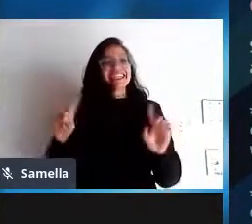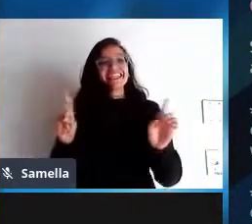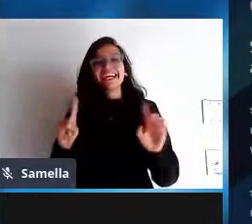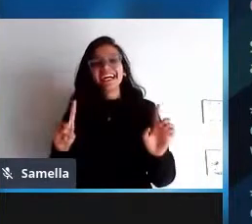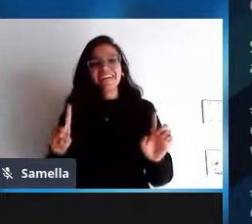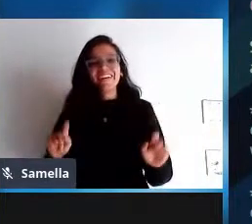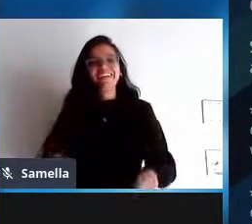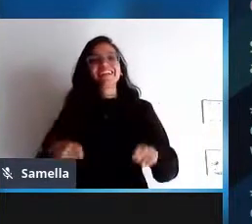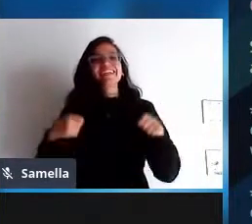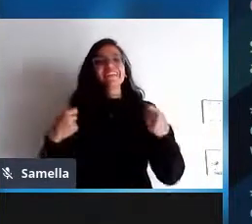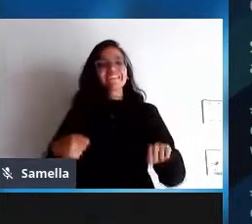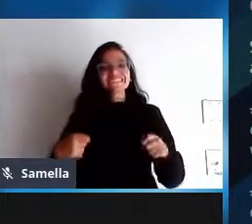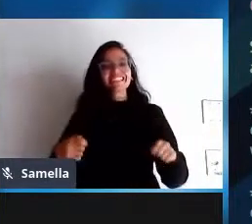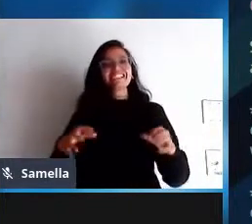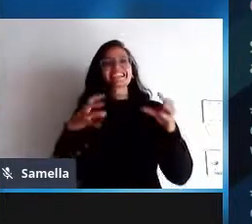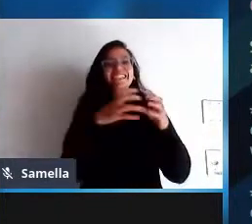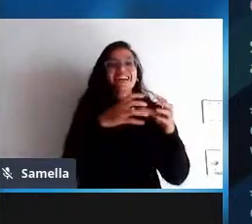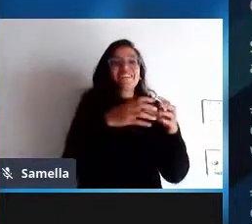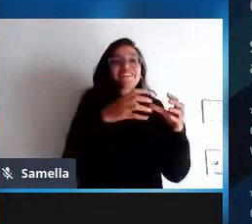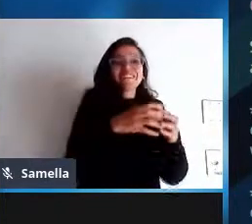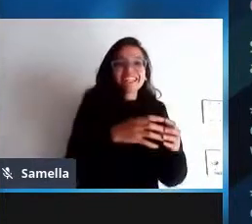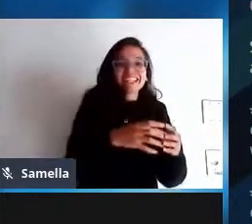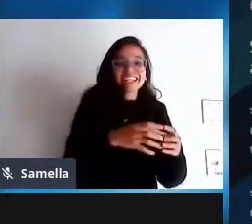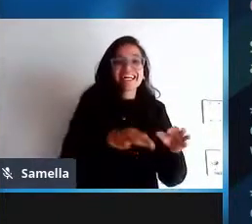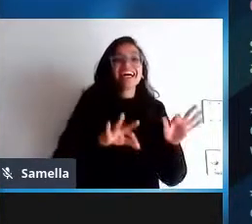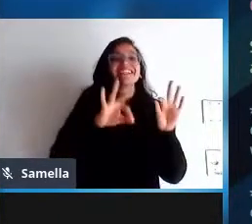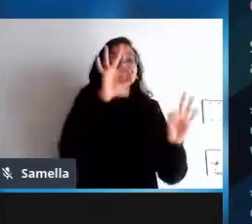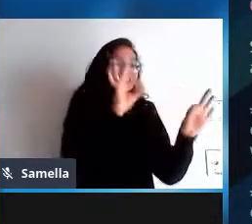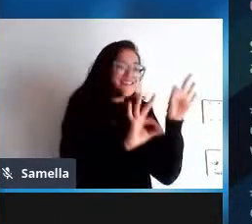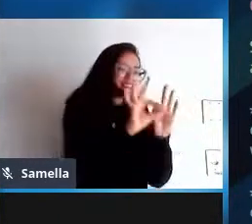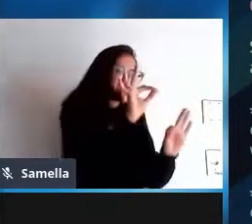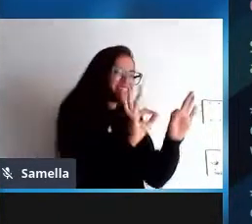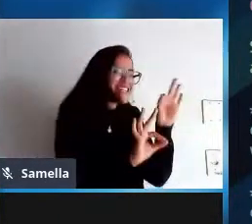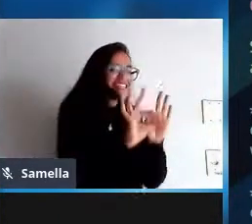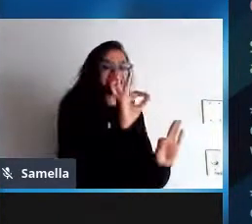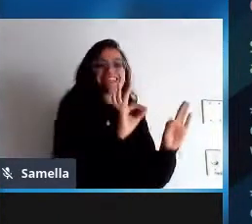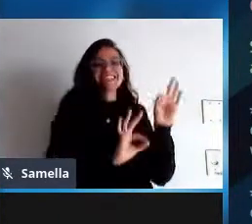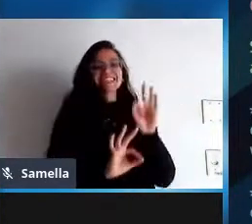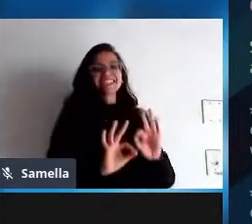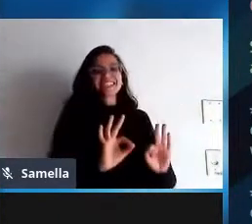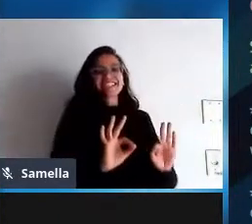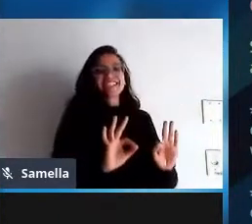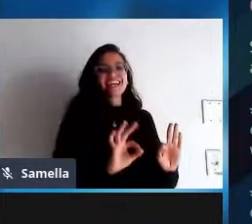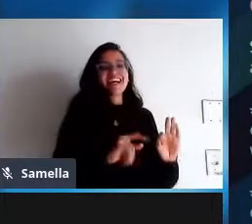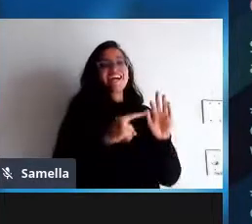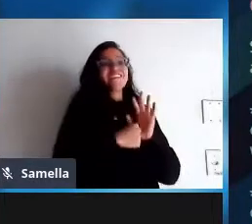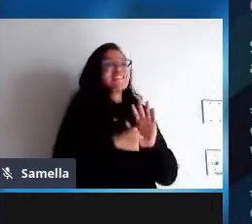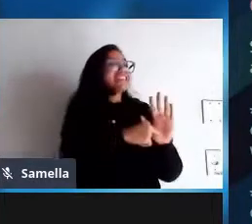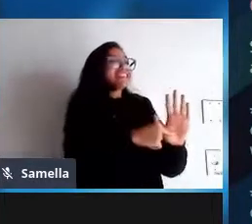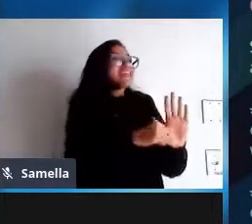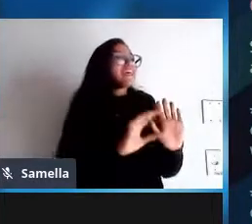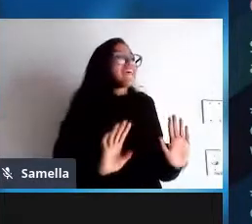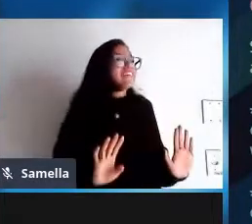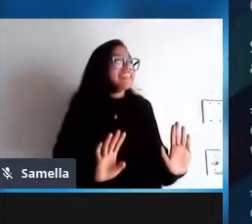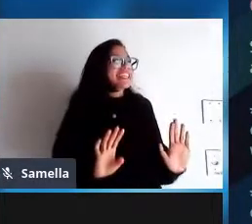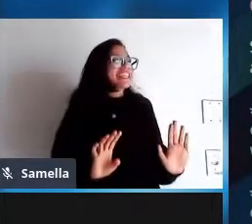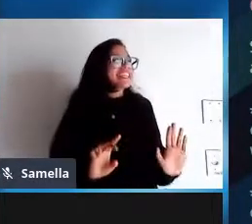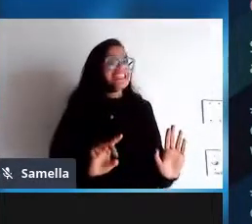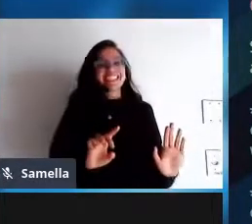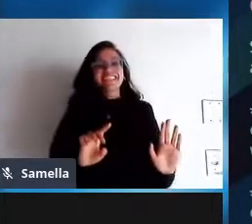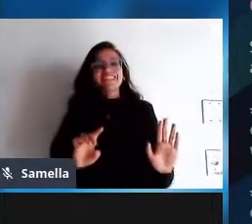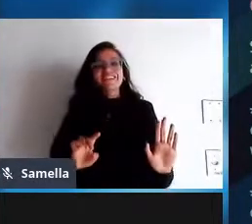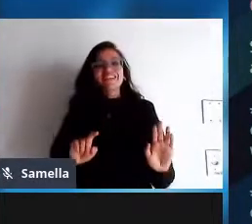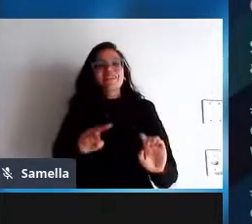não a sociedade tem que se organizar tem que se representar nas formas